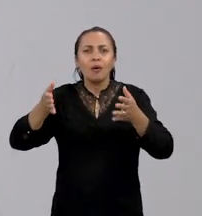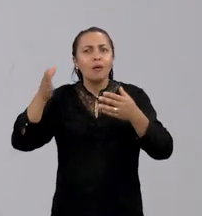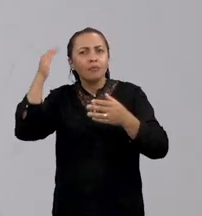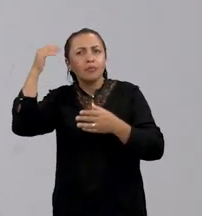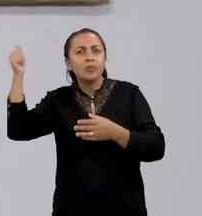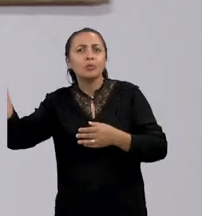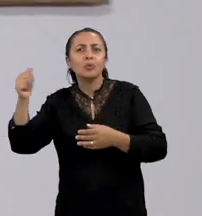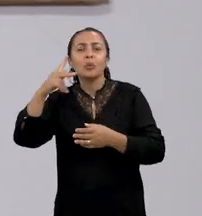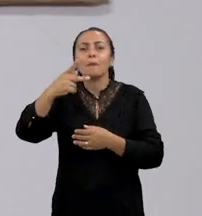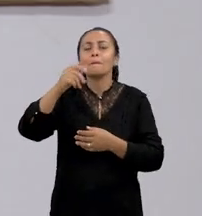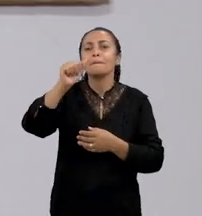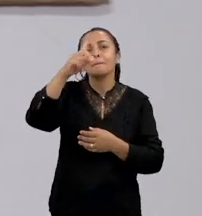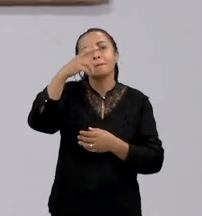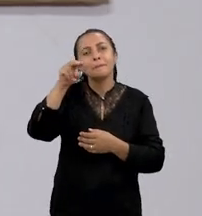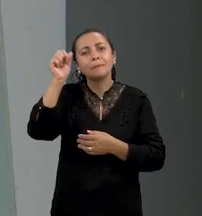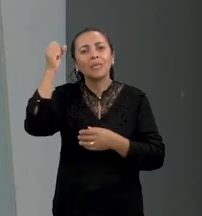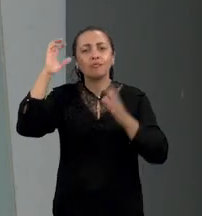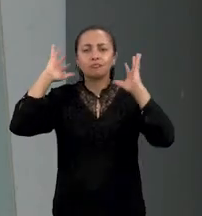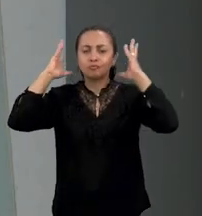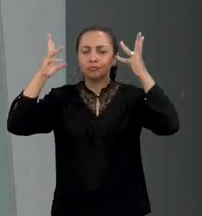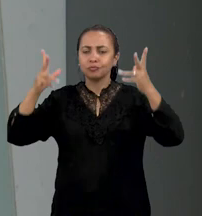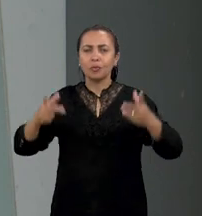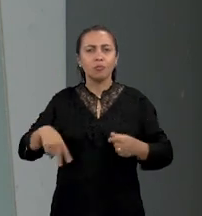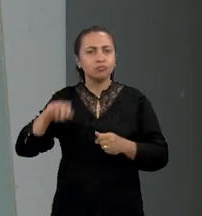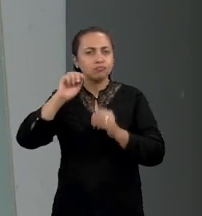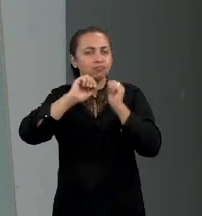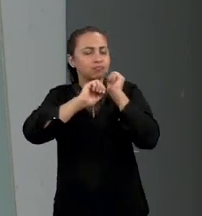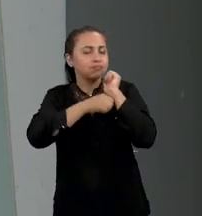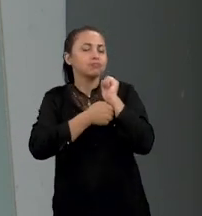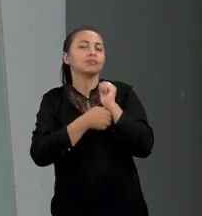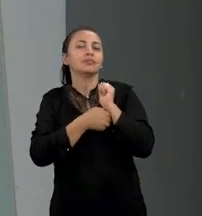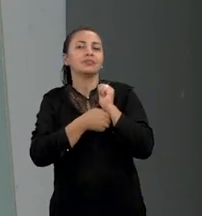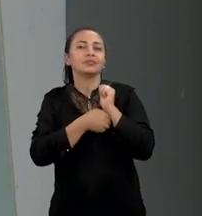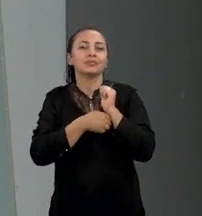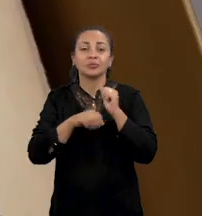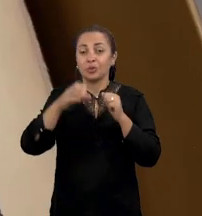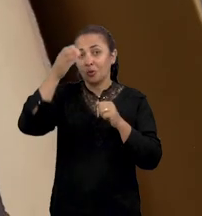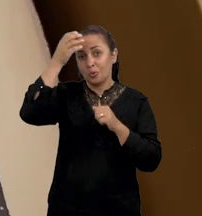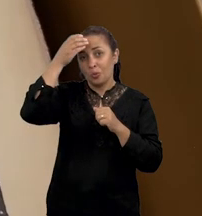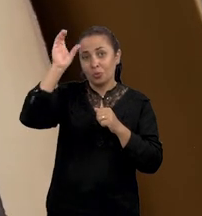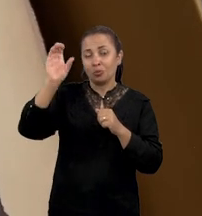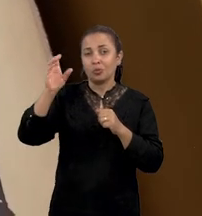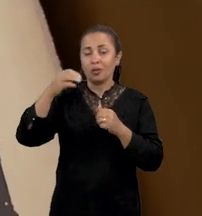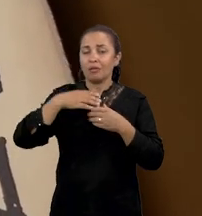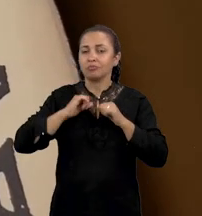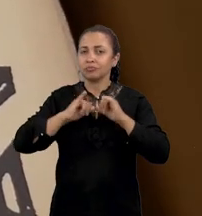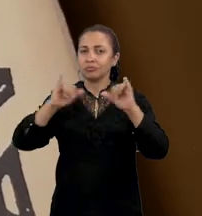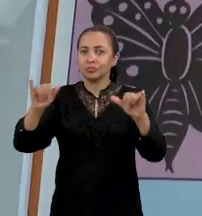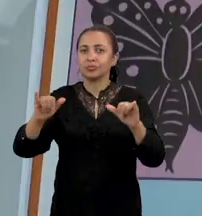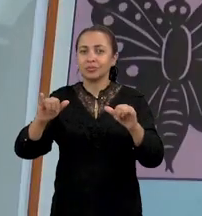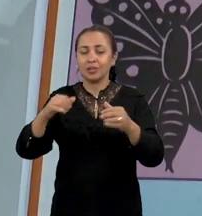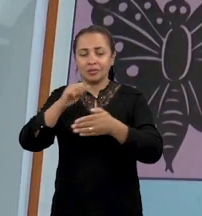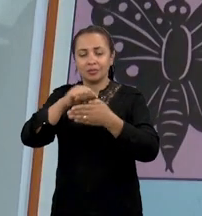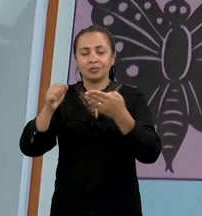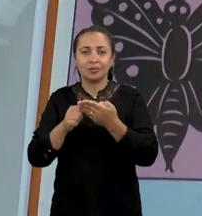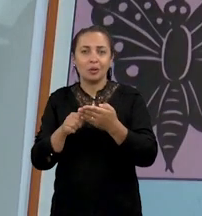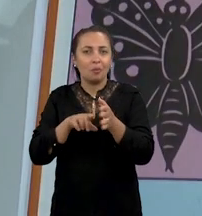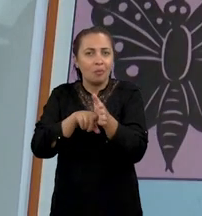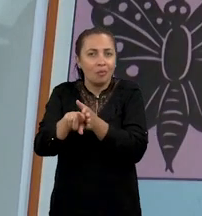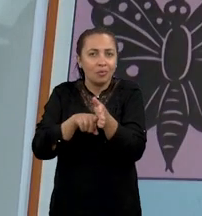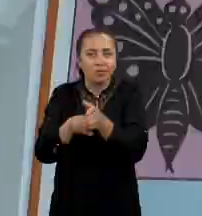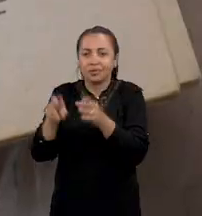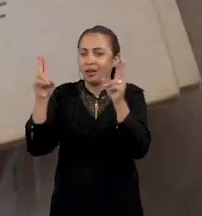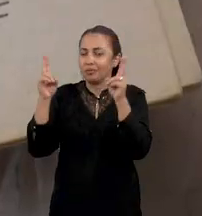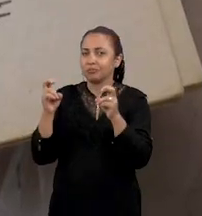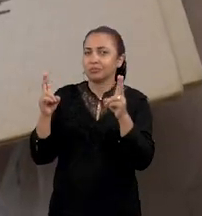famoso cordel do Pavão Misterioso. Com um campo tão fértil dessa manifestação cultural, os pesquisadores da área passaram a